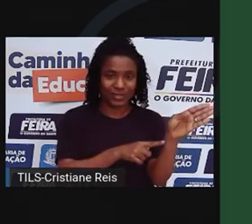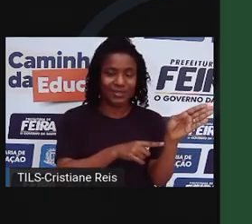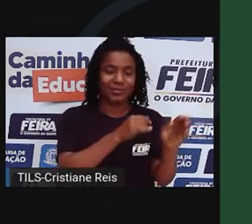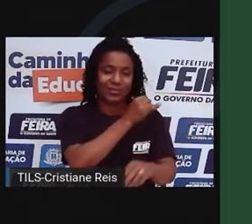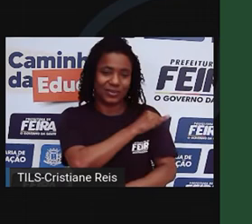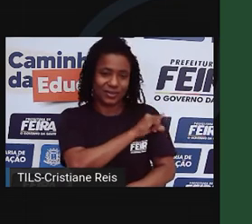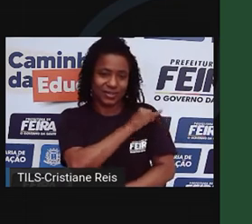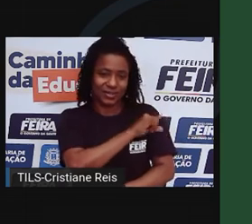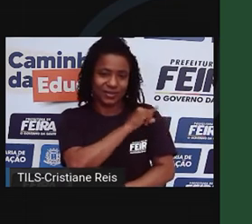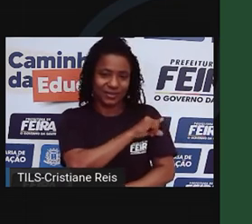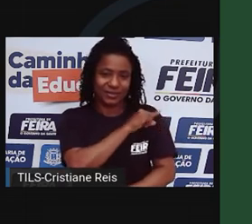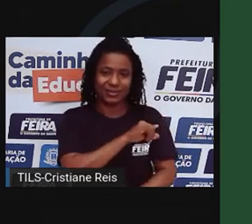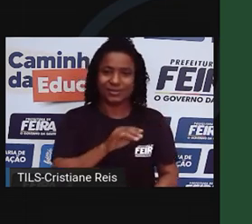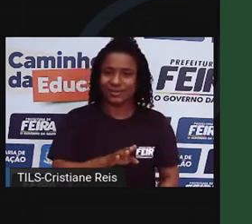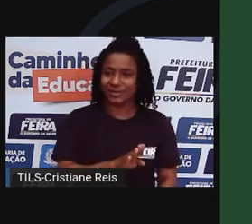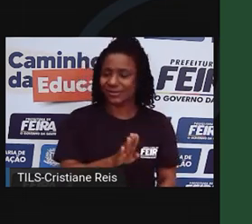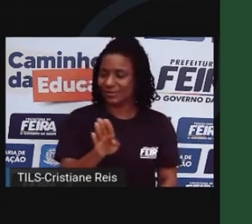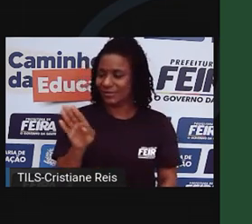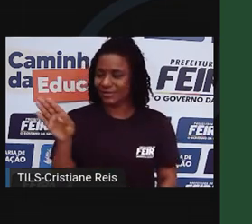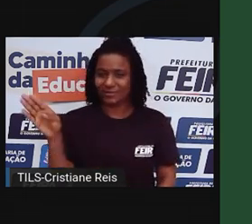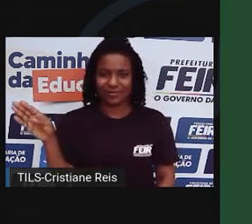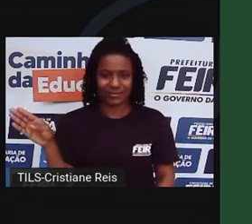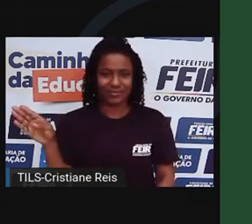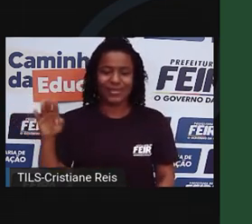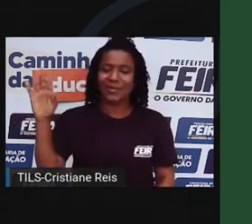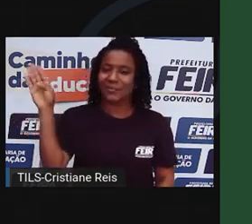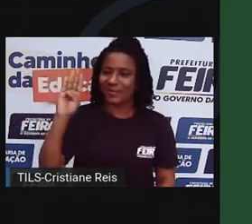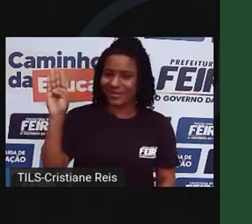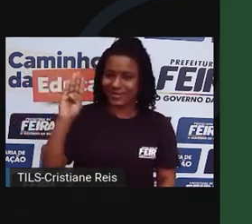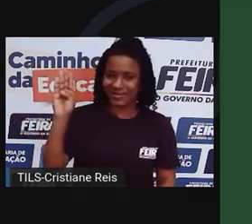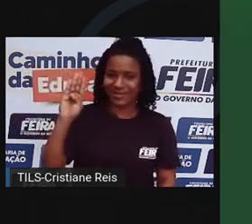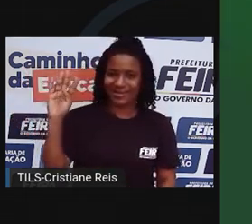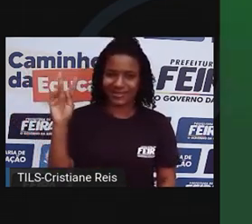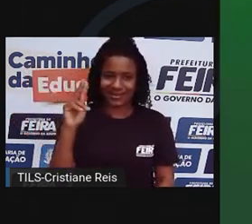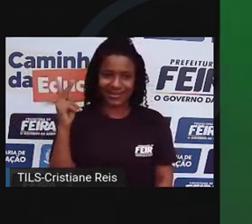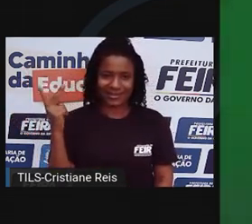Seguindo em frente, vamos rumo a Belo Horizonte.